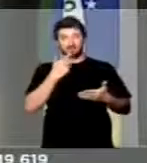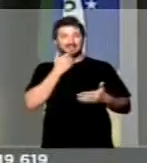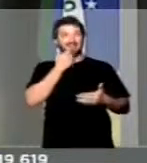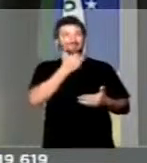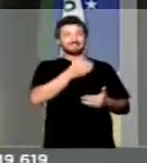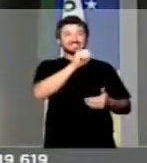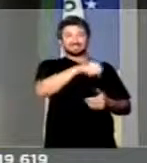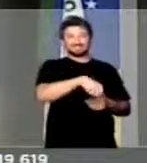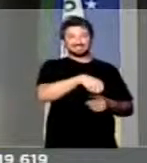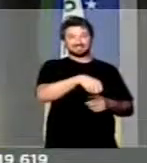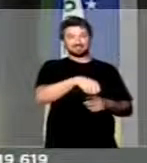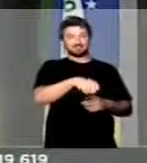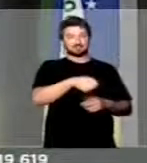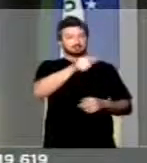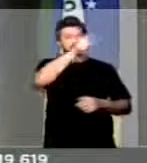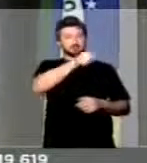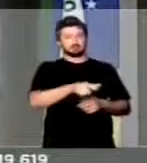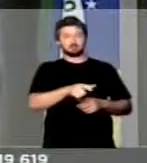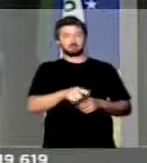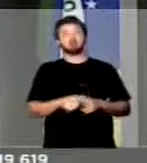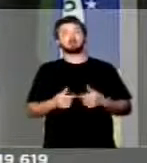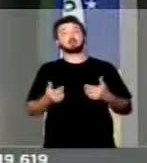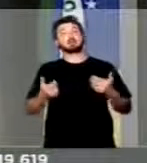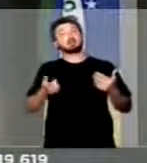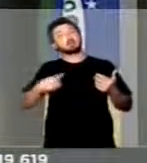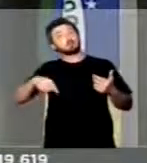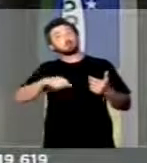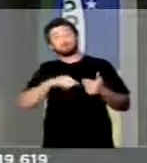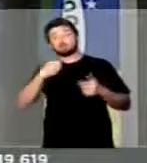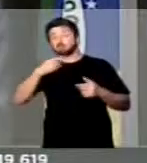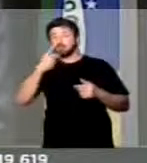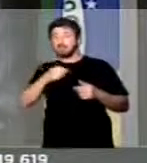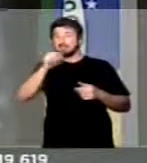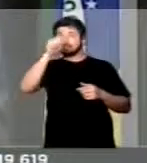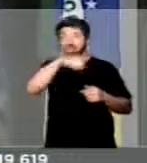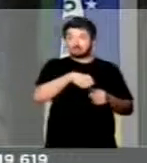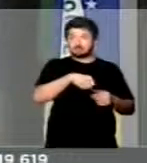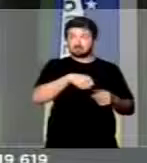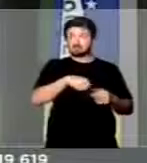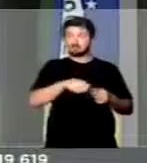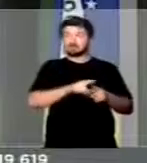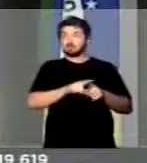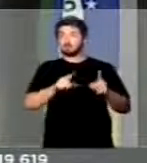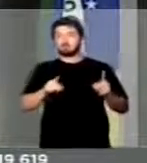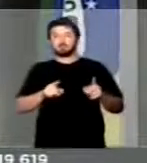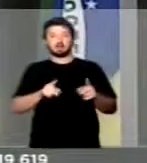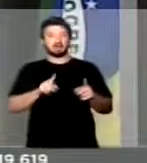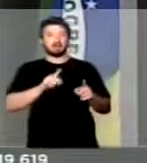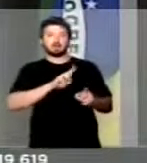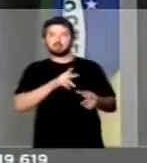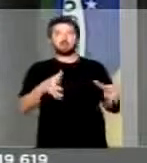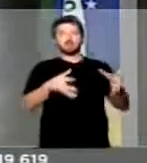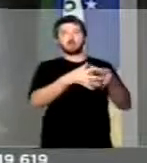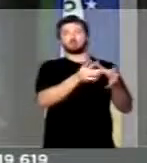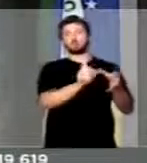alguém, o ideal é que nós estejamos dizendo sim, não para um grupo,